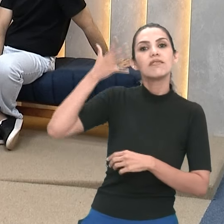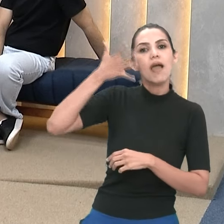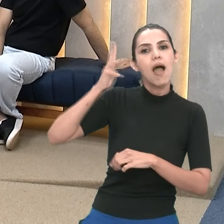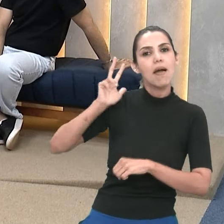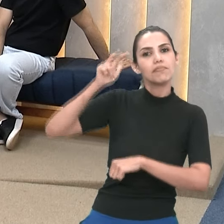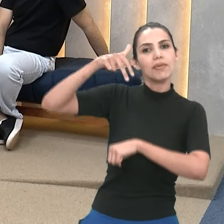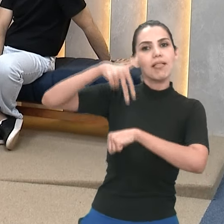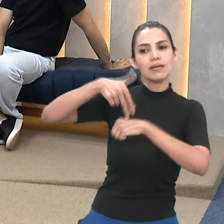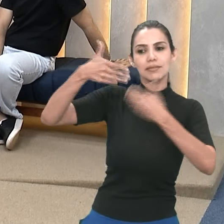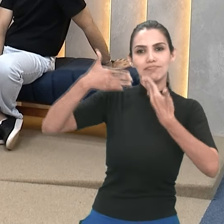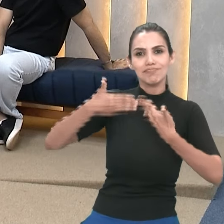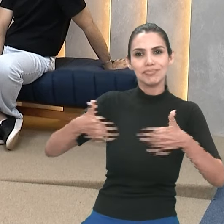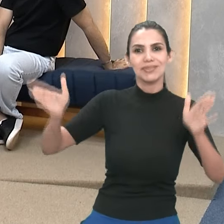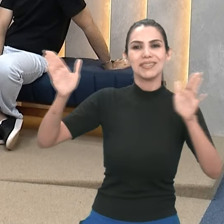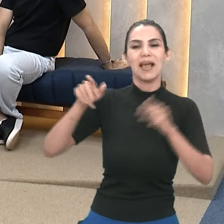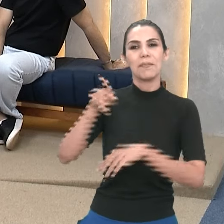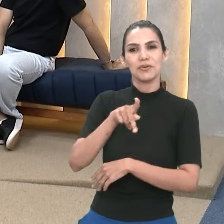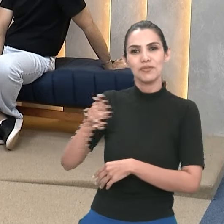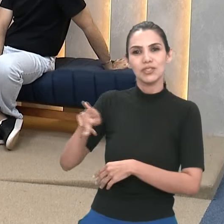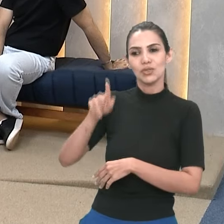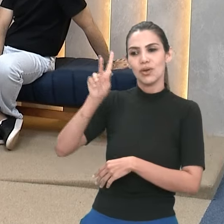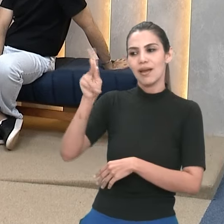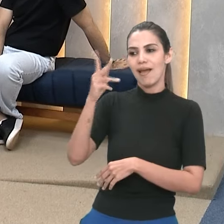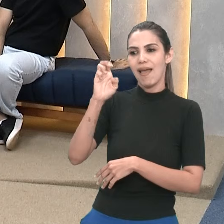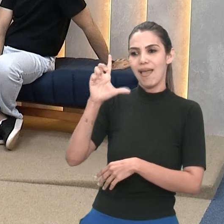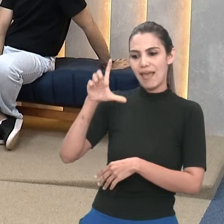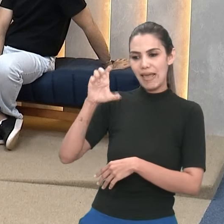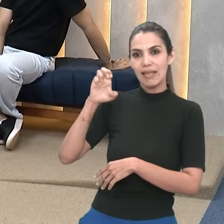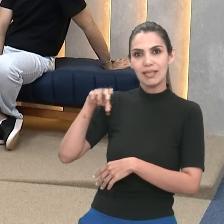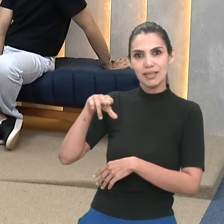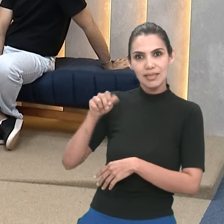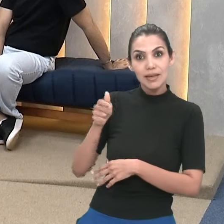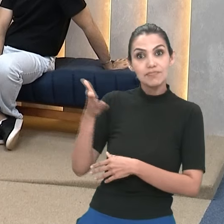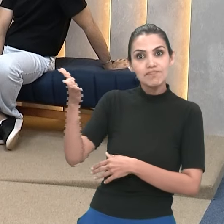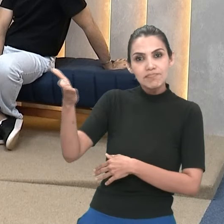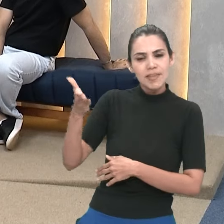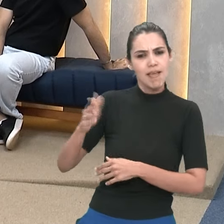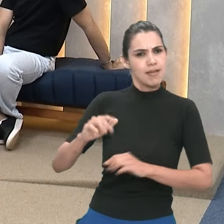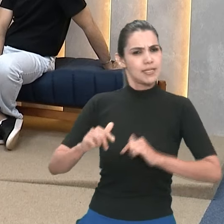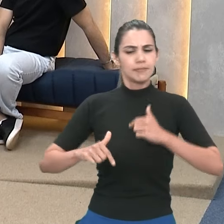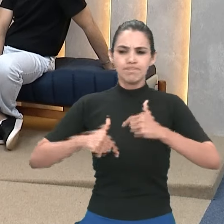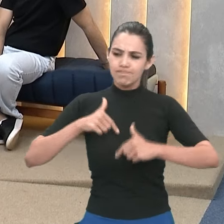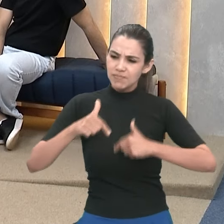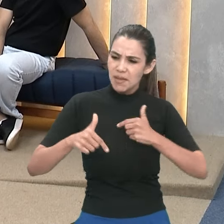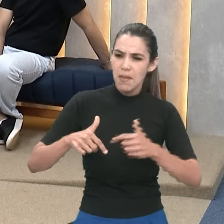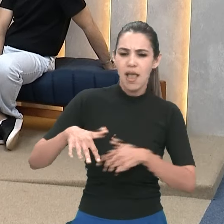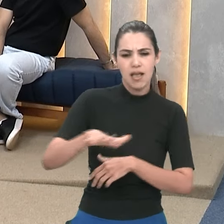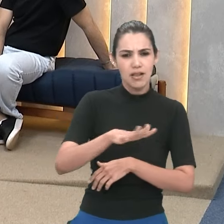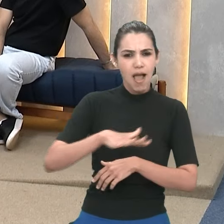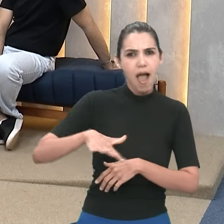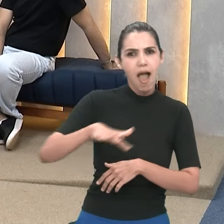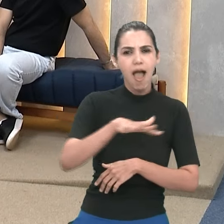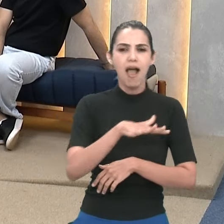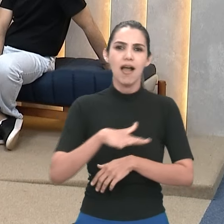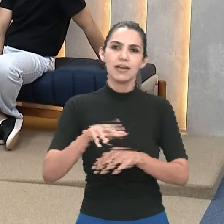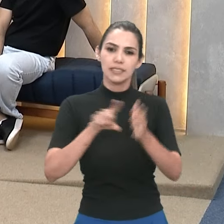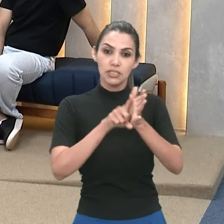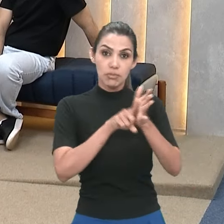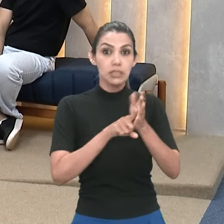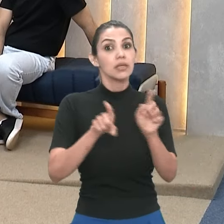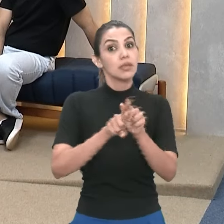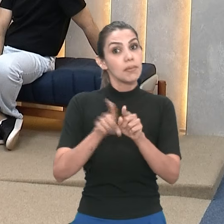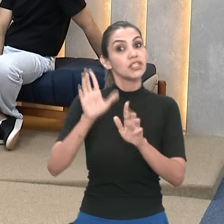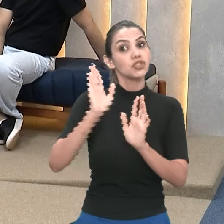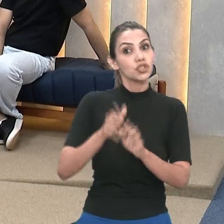abertura com a professora Helena Nader, que, além de uma grande atuação na pesquisa, ela também foi presidente de várias